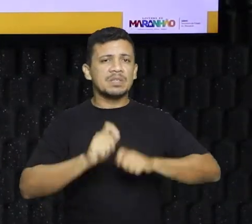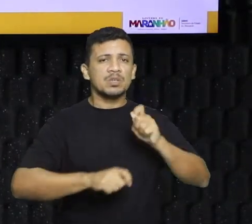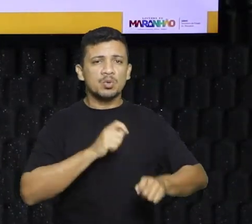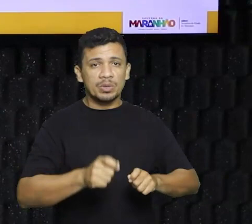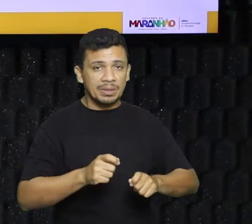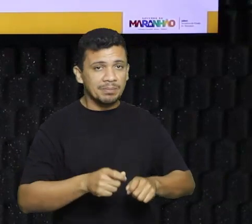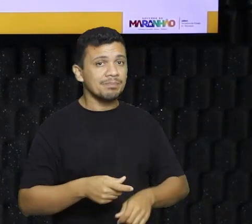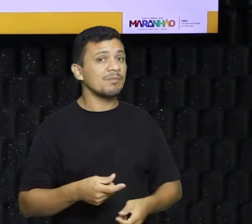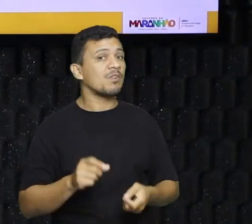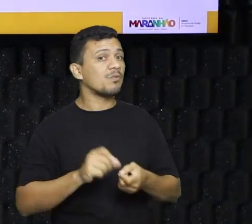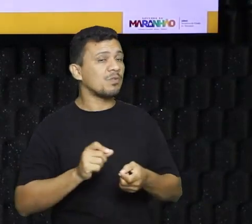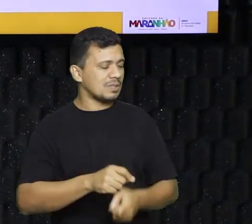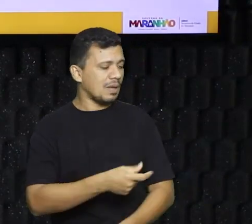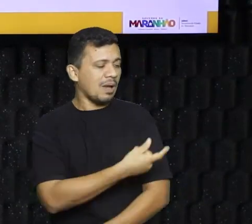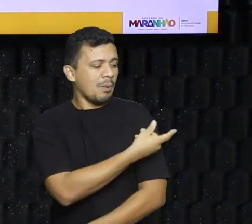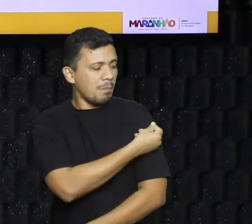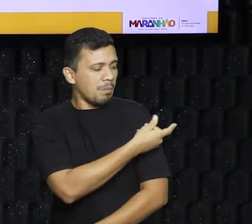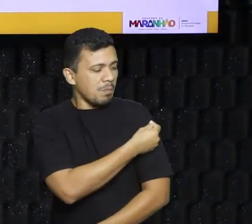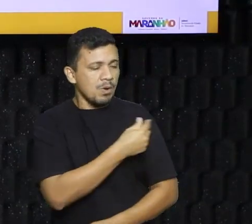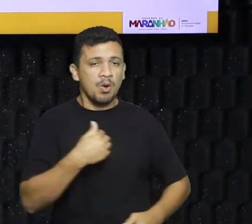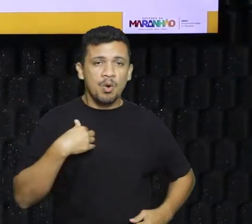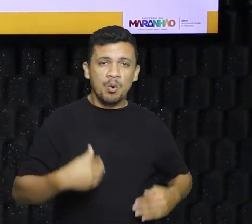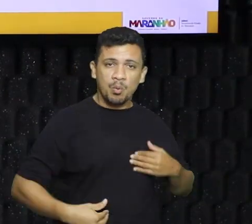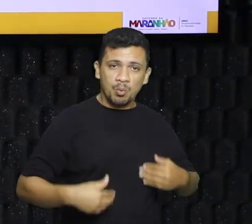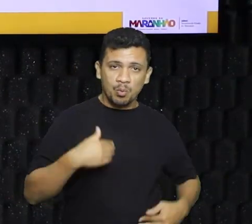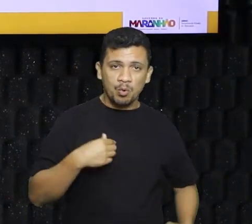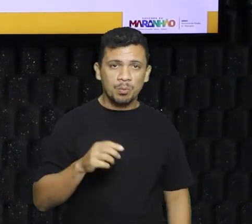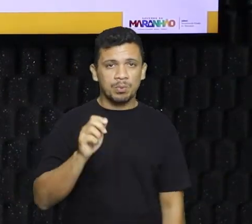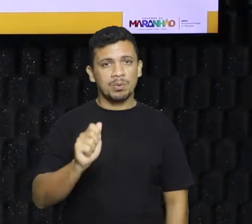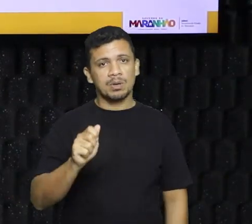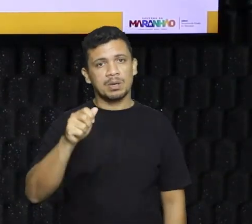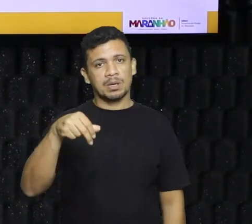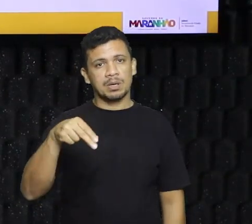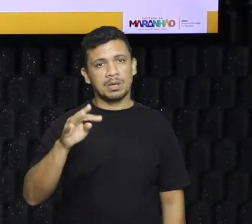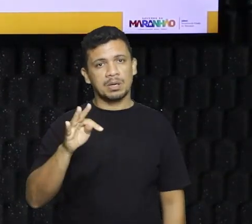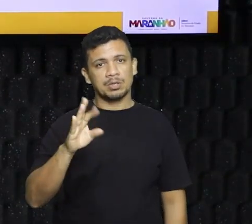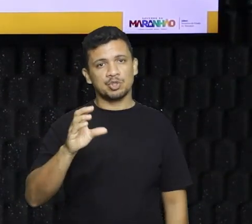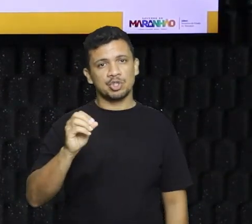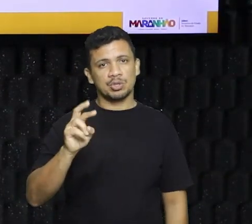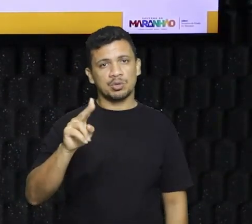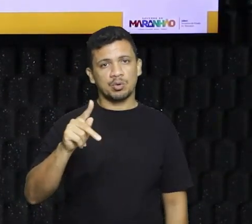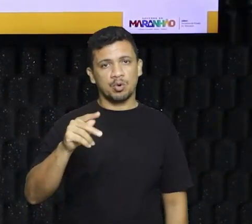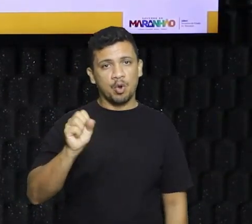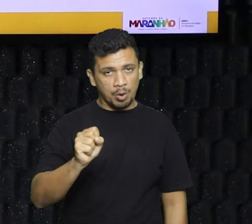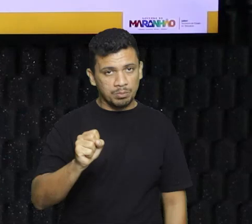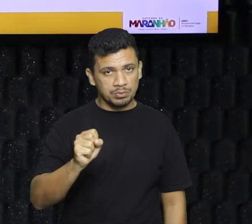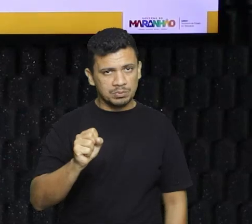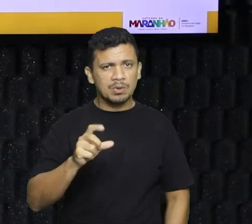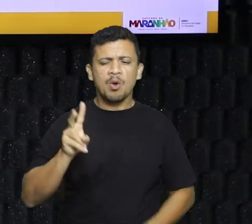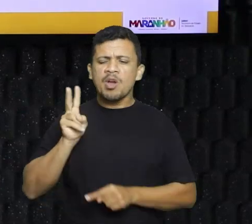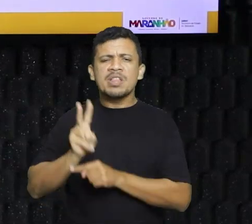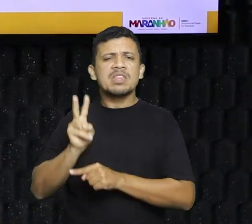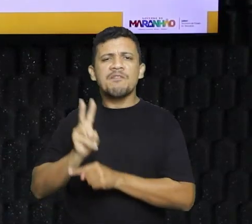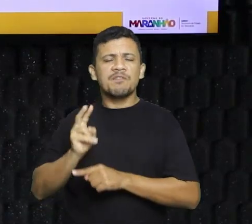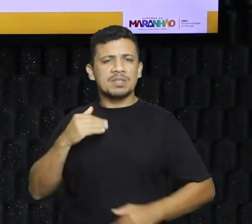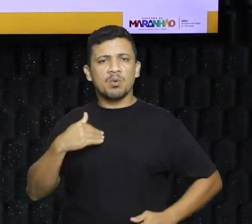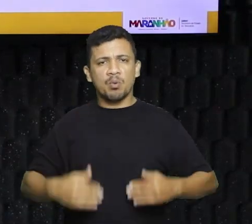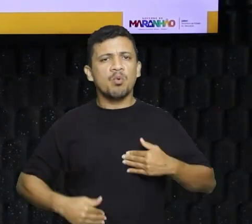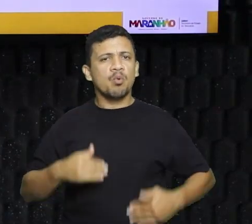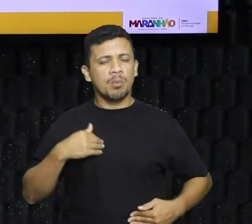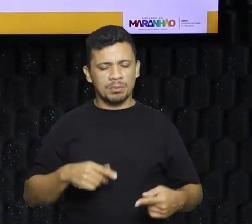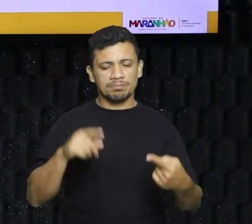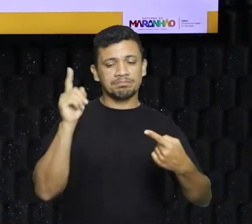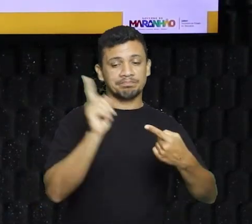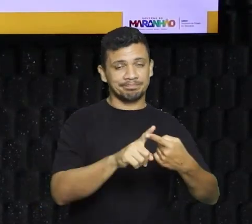anticorpos. Então, existem duas linhas de defesa no nosso corpo. Existe uma linha de defesa em que, quando o